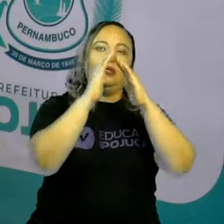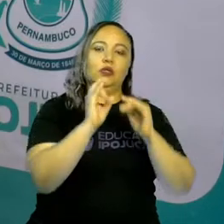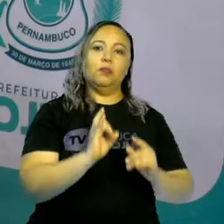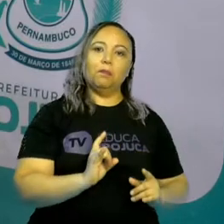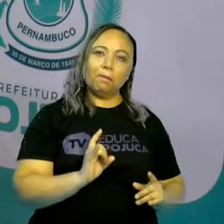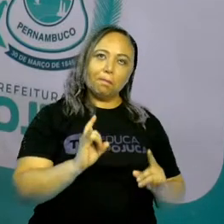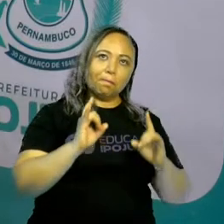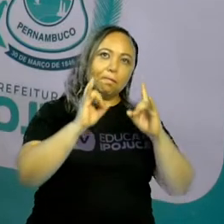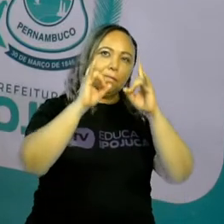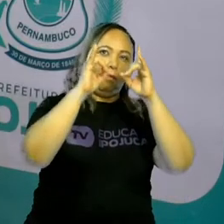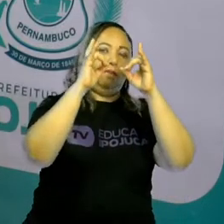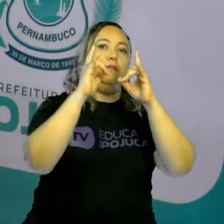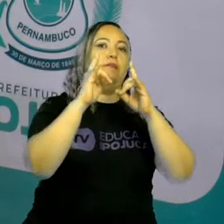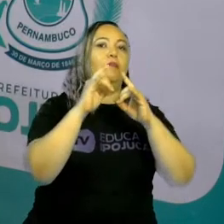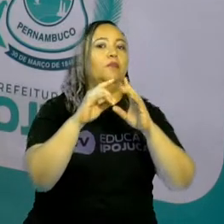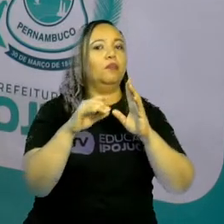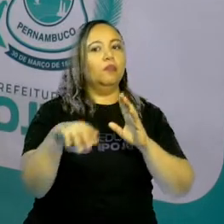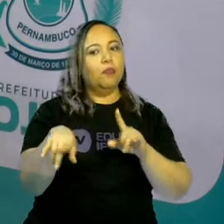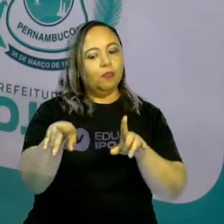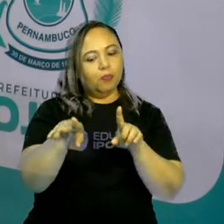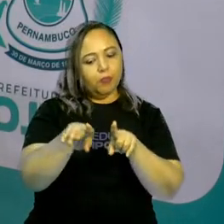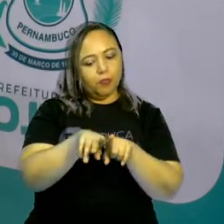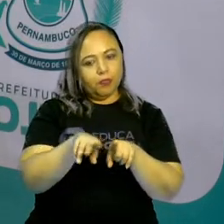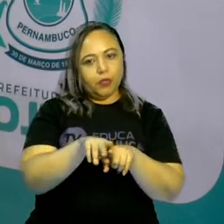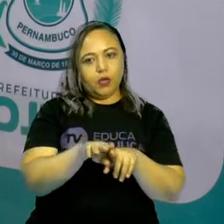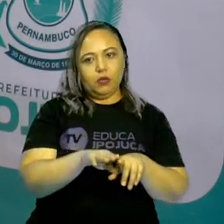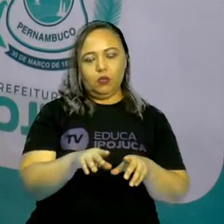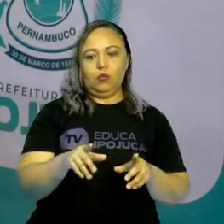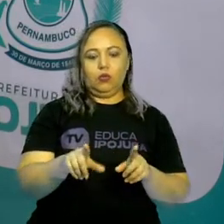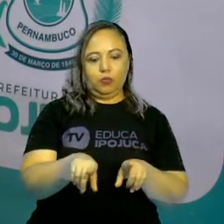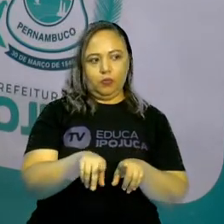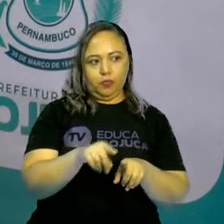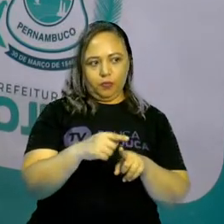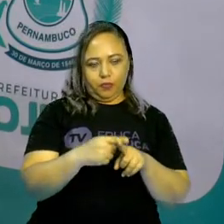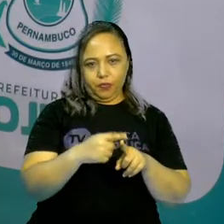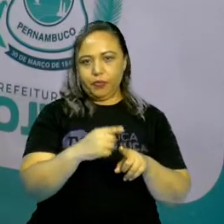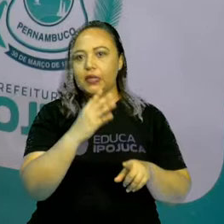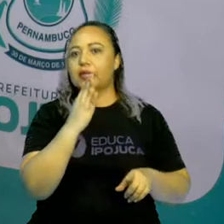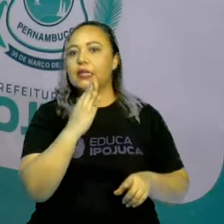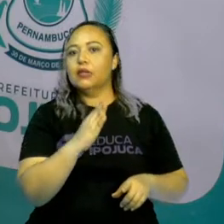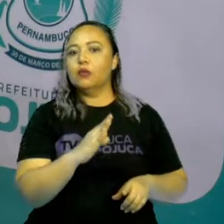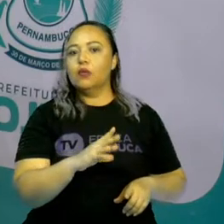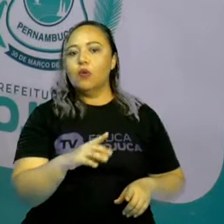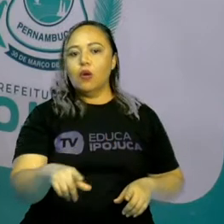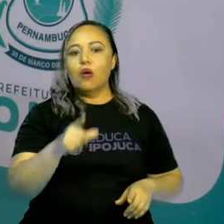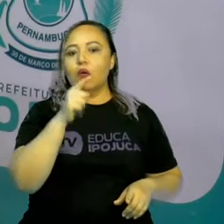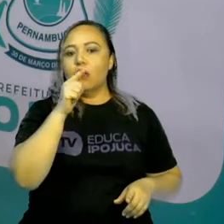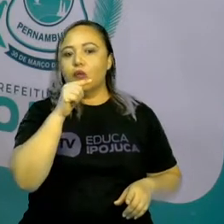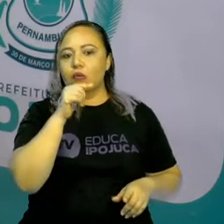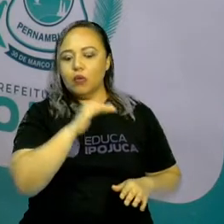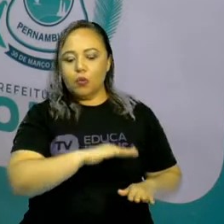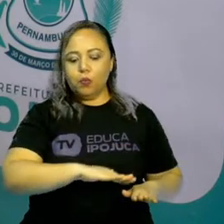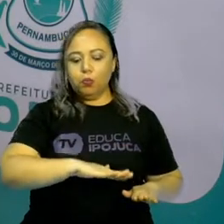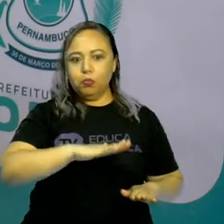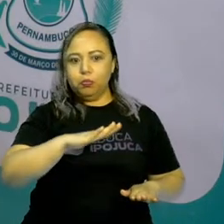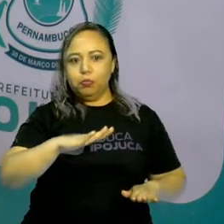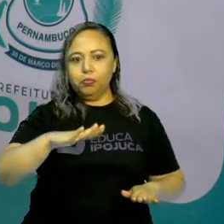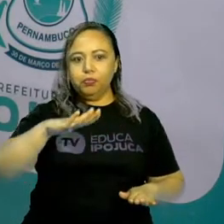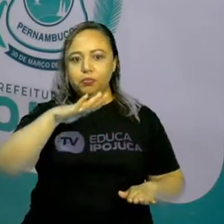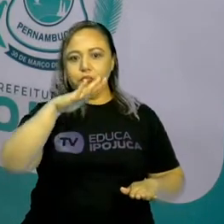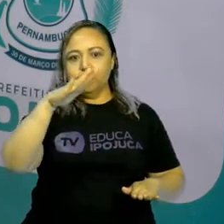rio, para que quando tenha enchente, não entre a água dentro da casa deles. E